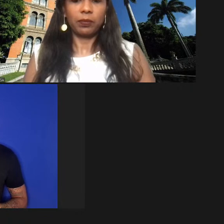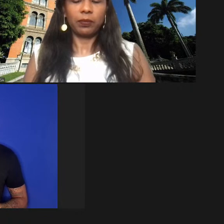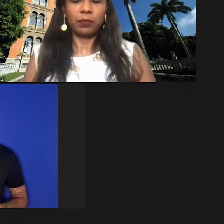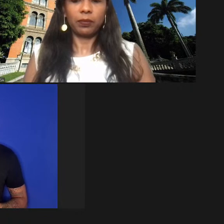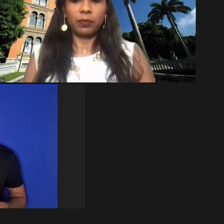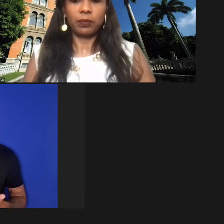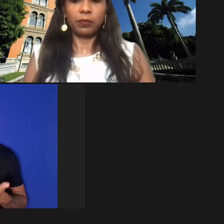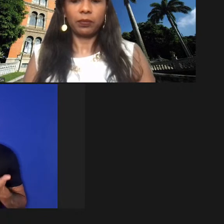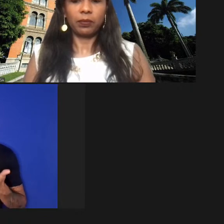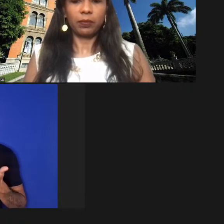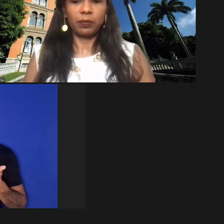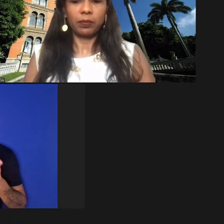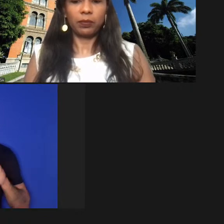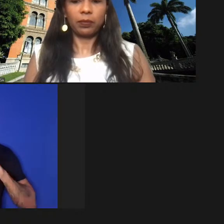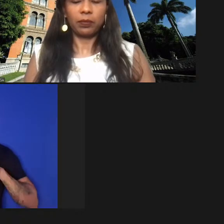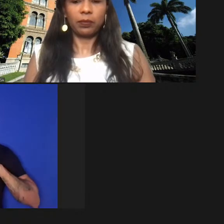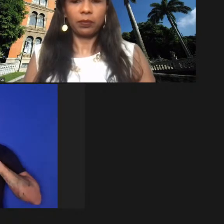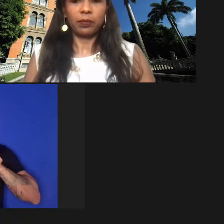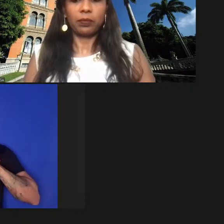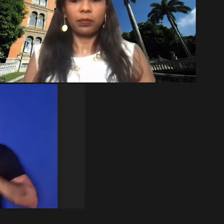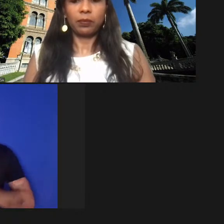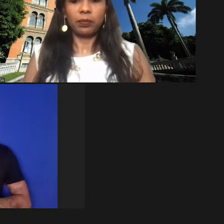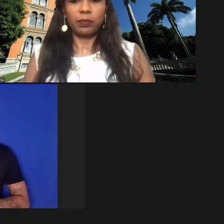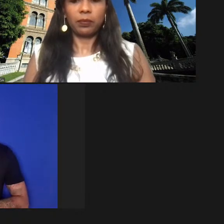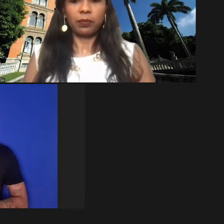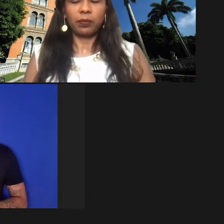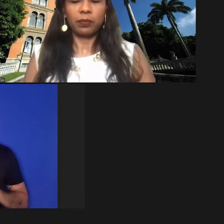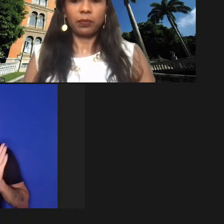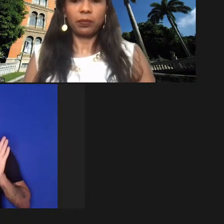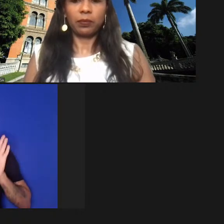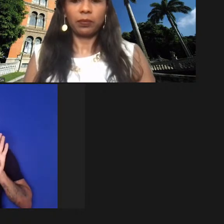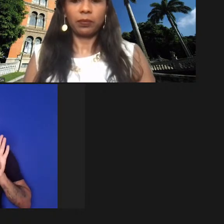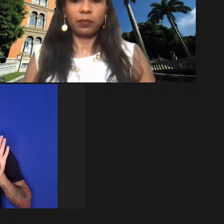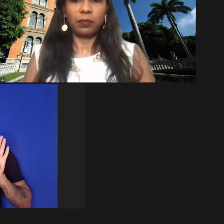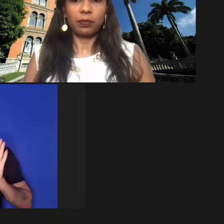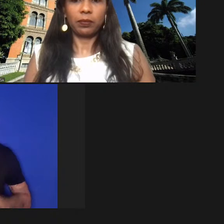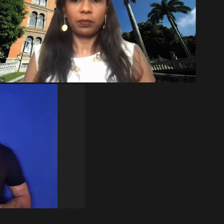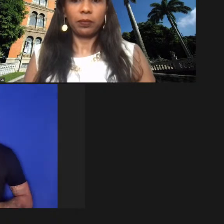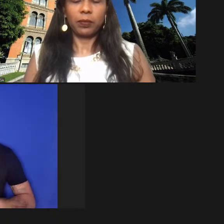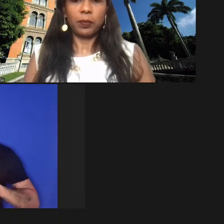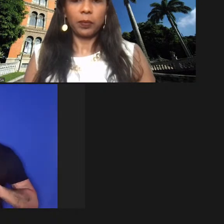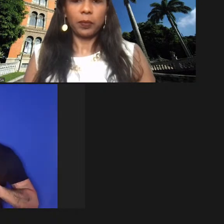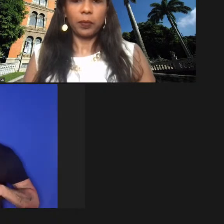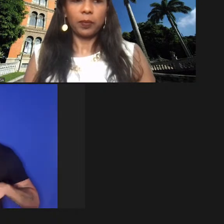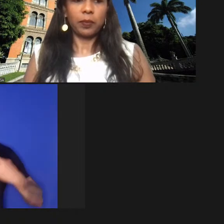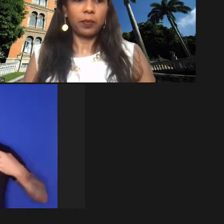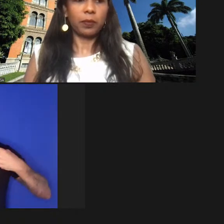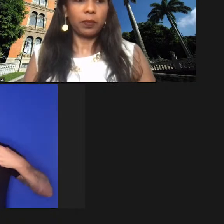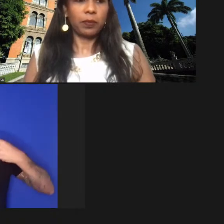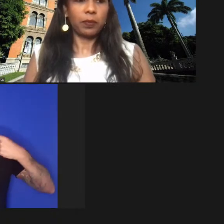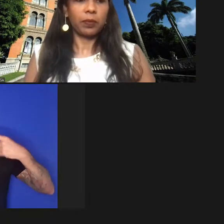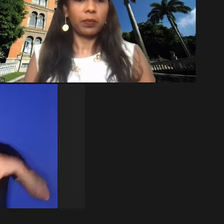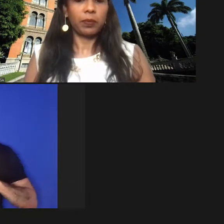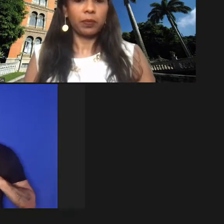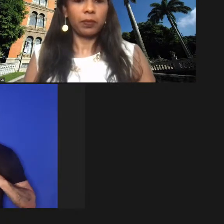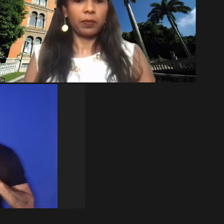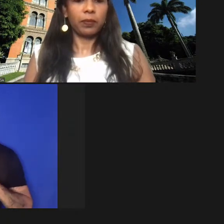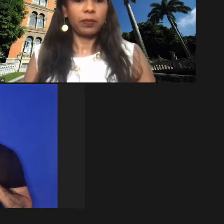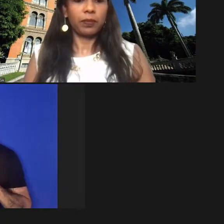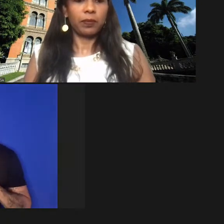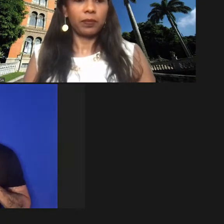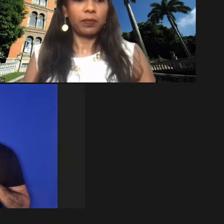vai ser lembrada, eu diria, como o evento mais disruptivo das nossas sociedades por um